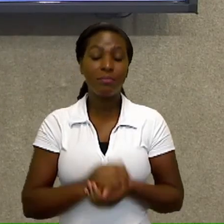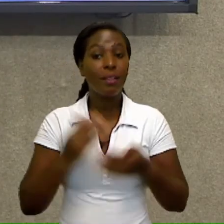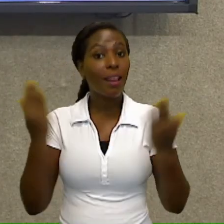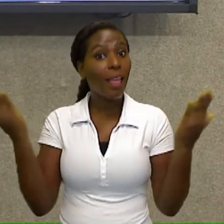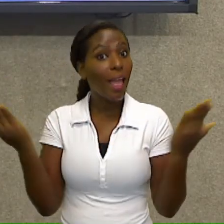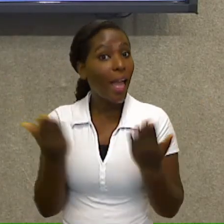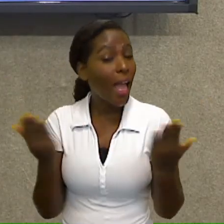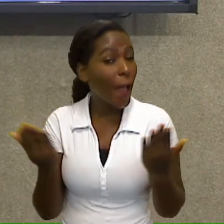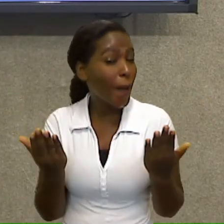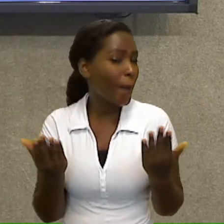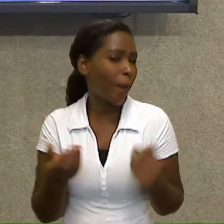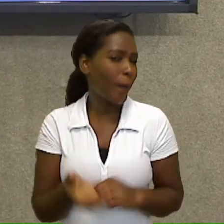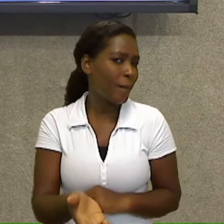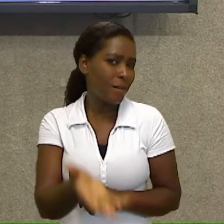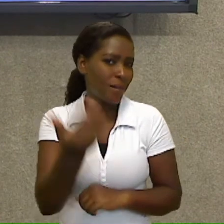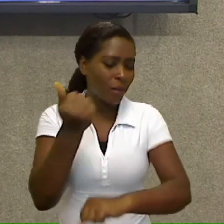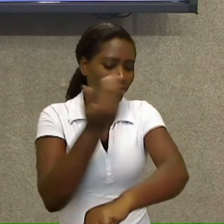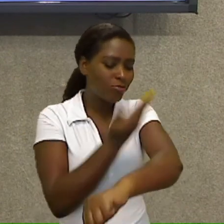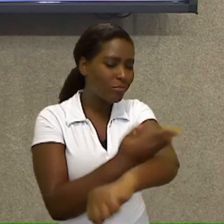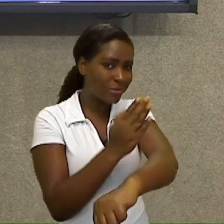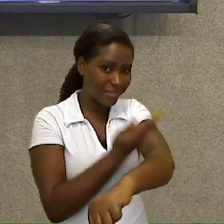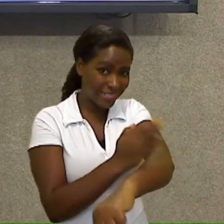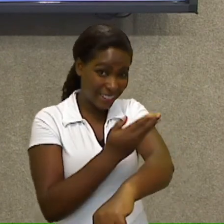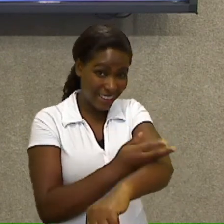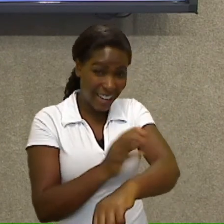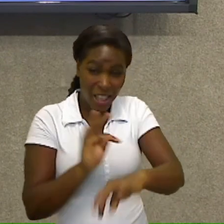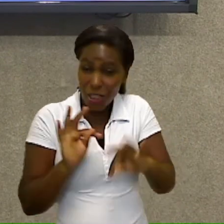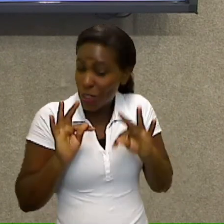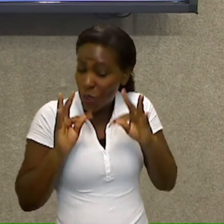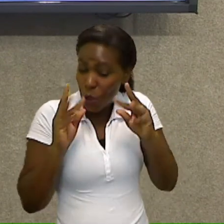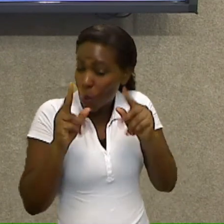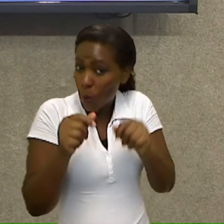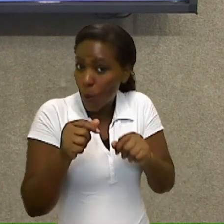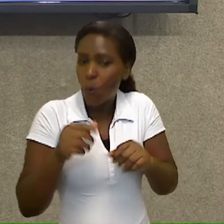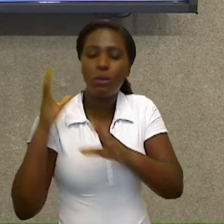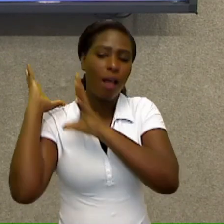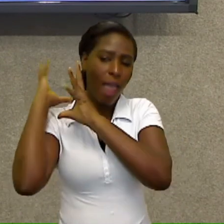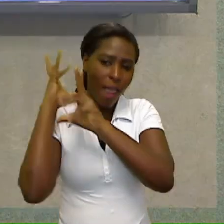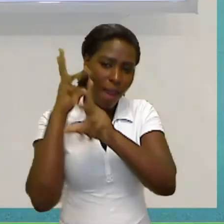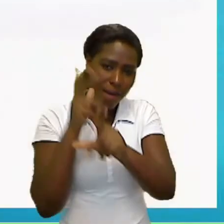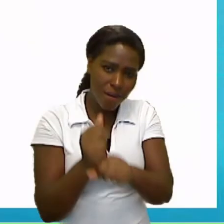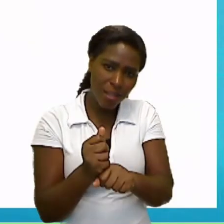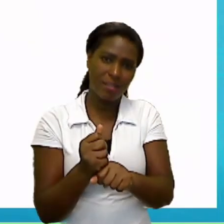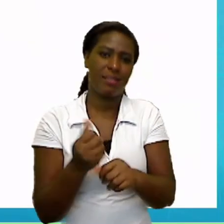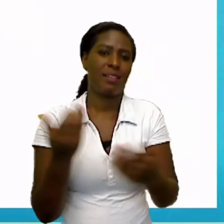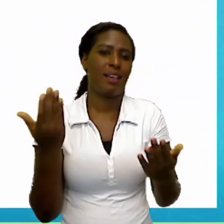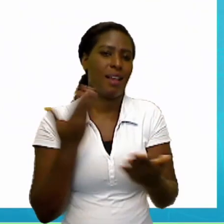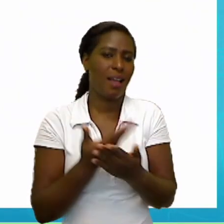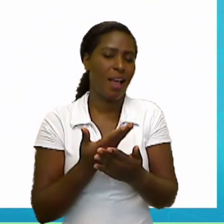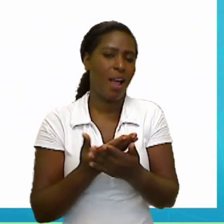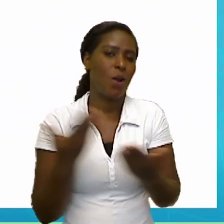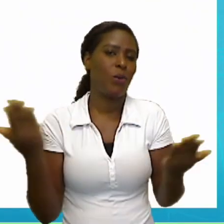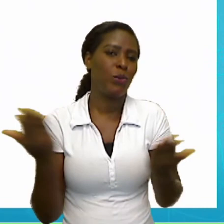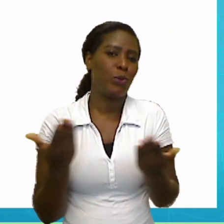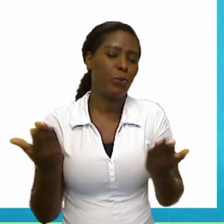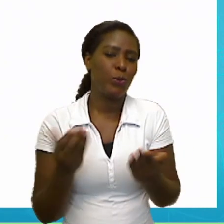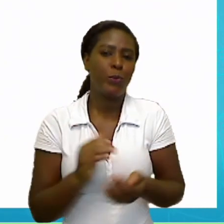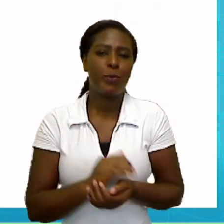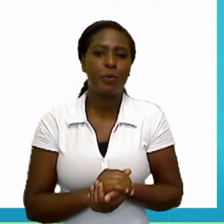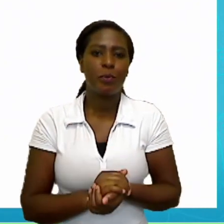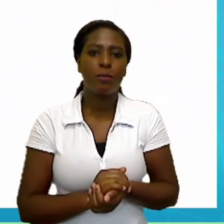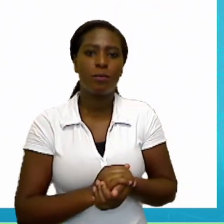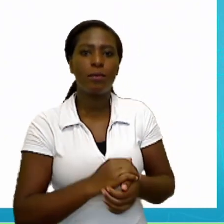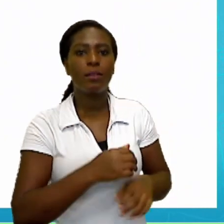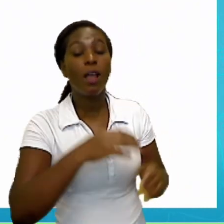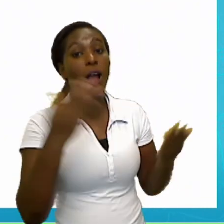Agora, let's practice. Vamos praticar um pouquinho tudo o que nós aprendemos na aula de hoje. Enumere as figuras corretamente.